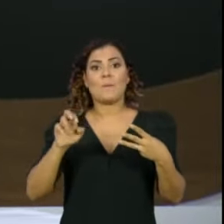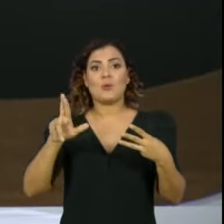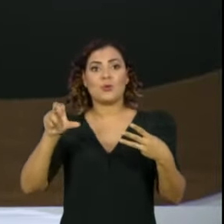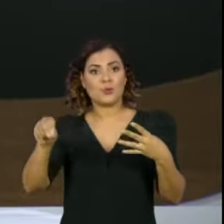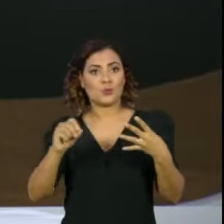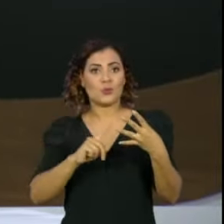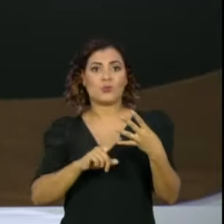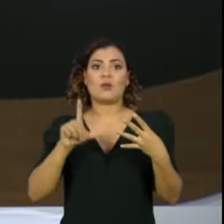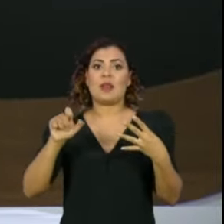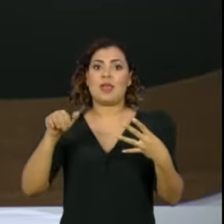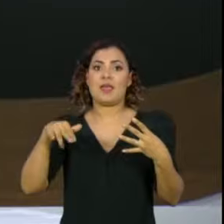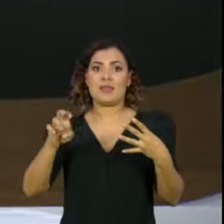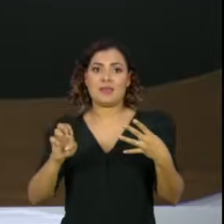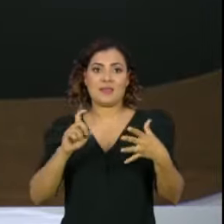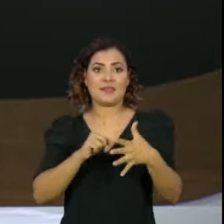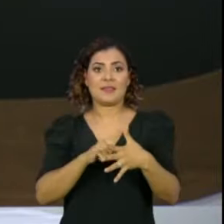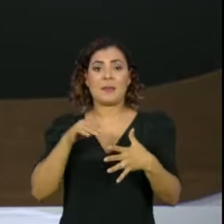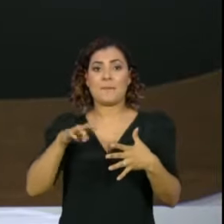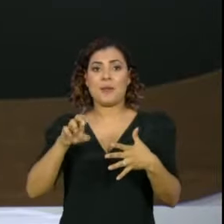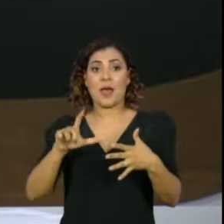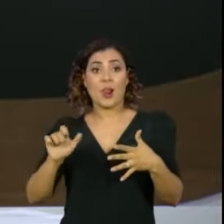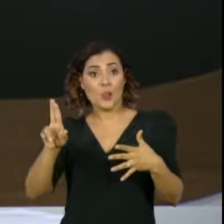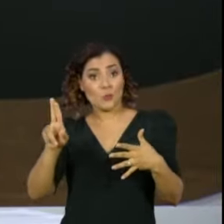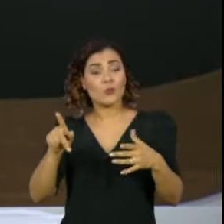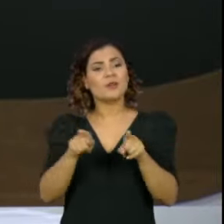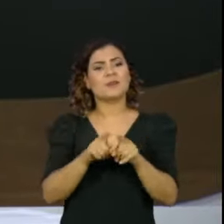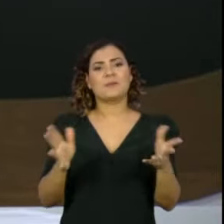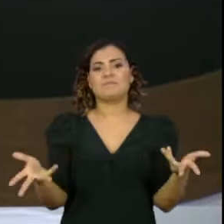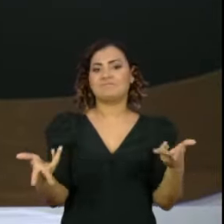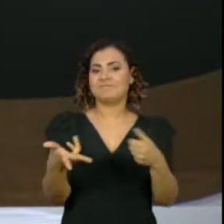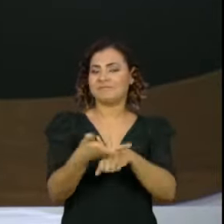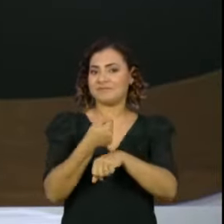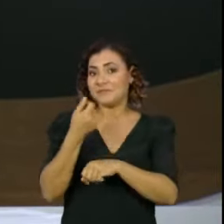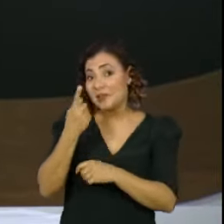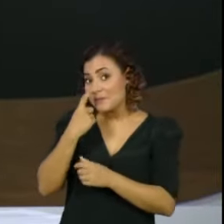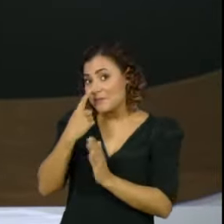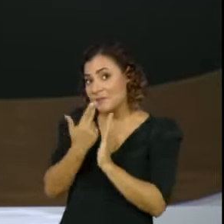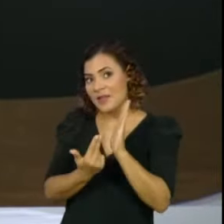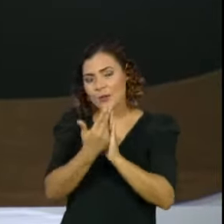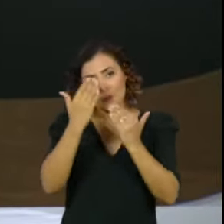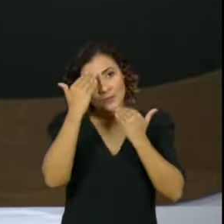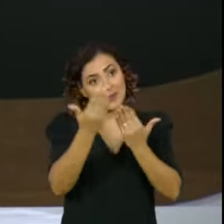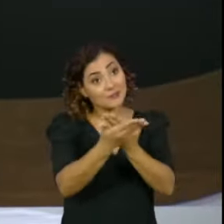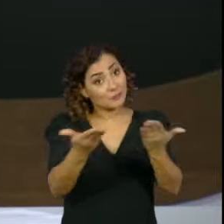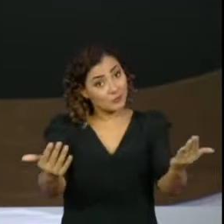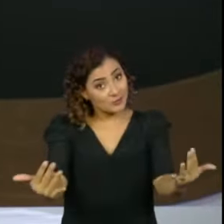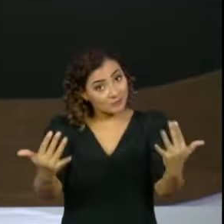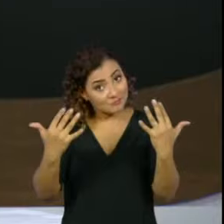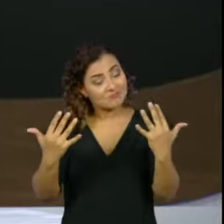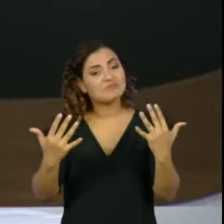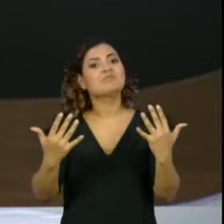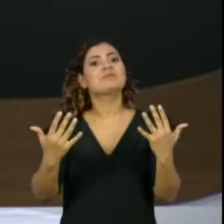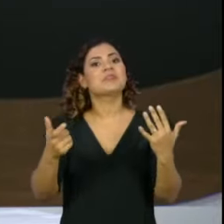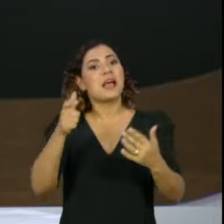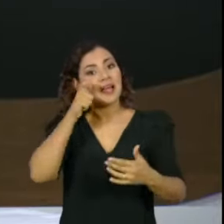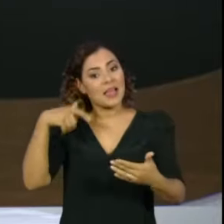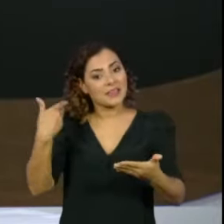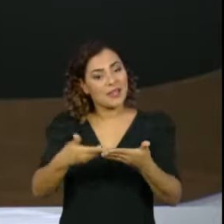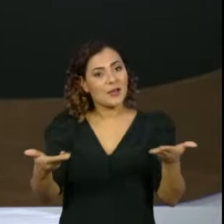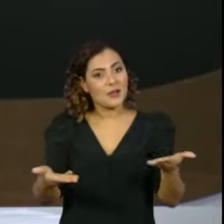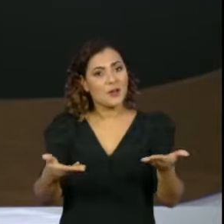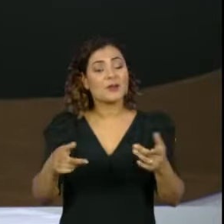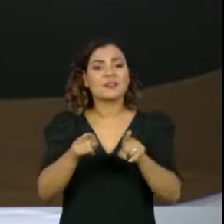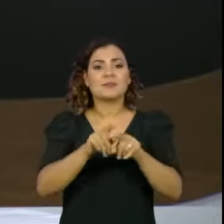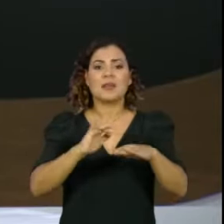Bogossian, Edilene Lopes, Malu Delgado e ao nosso Paulo Caruso. Obrigada a você pela sua audiência em todas as